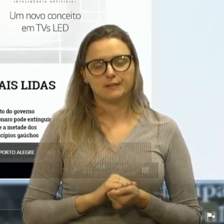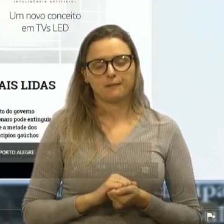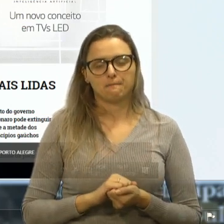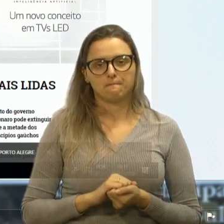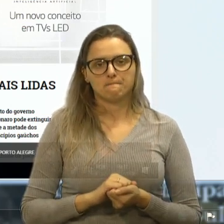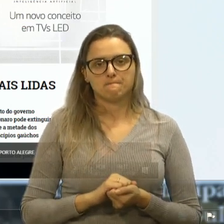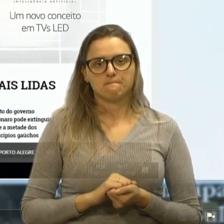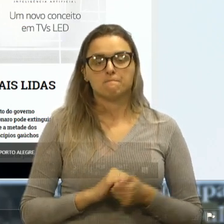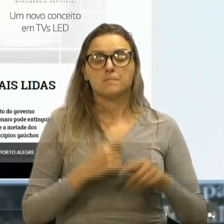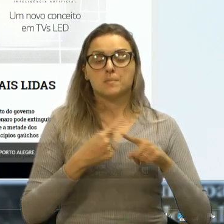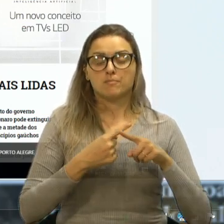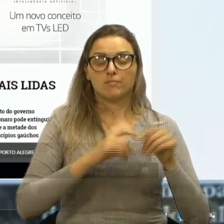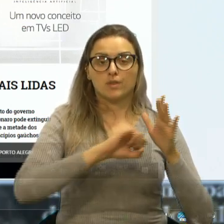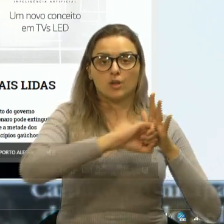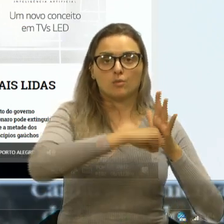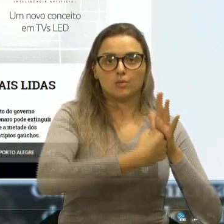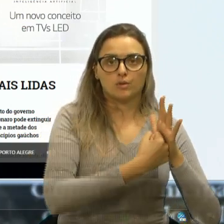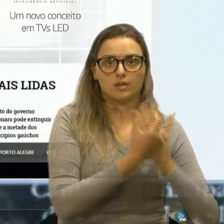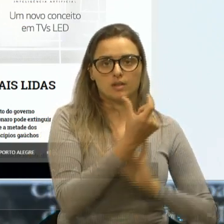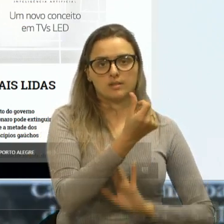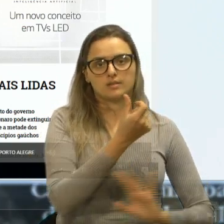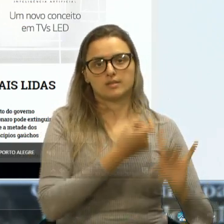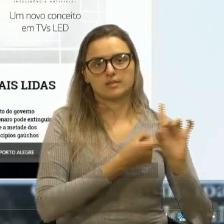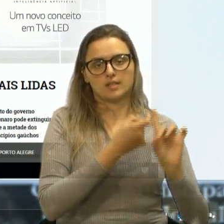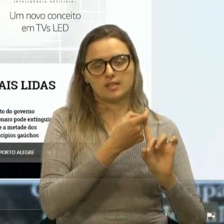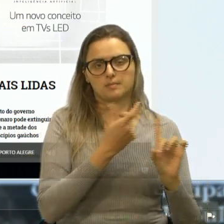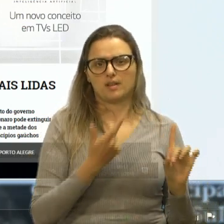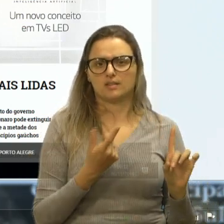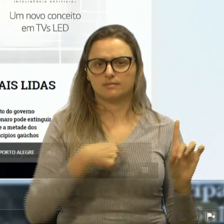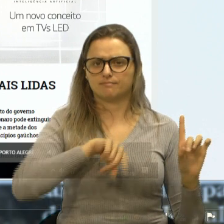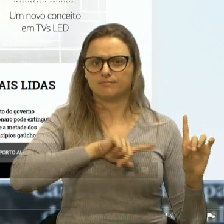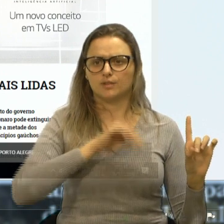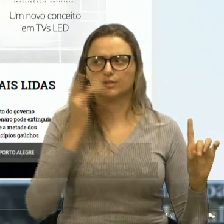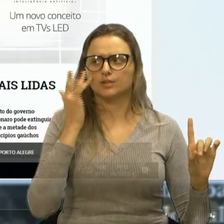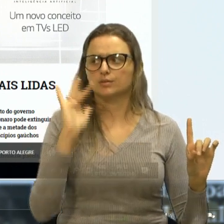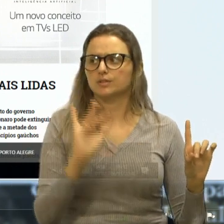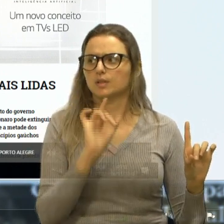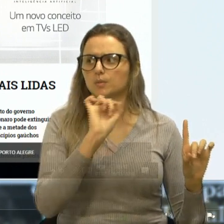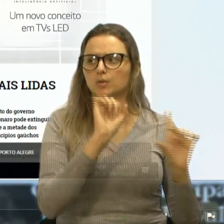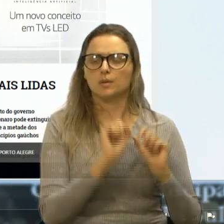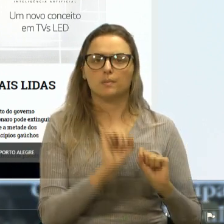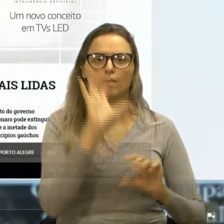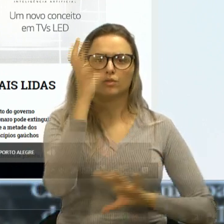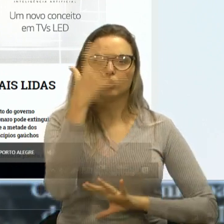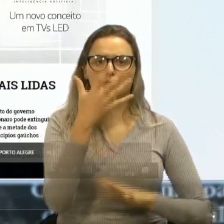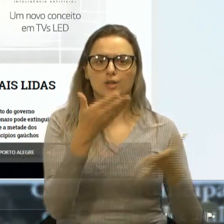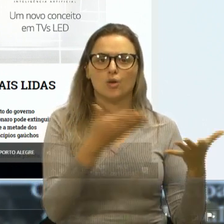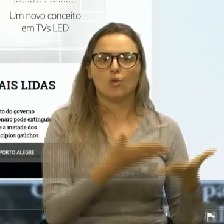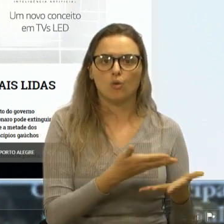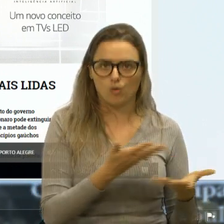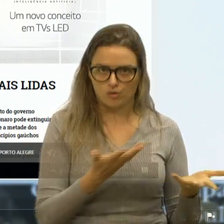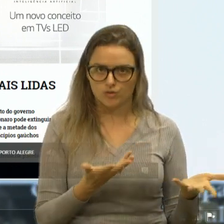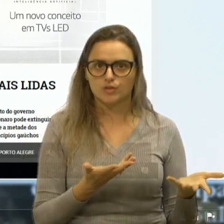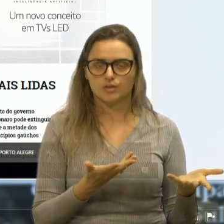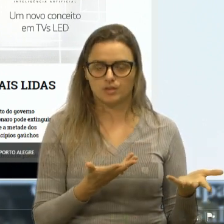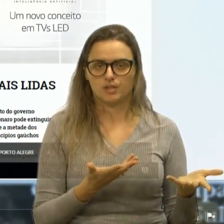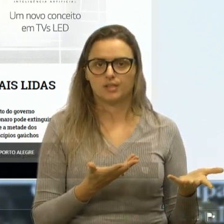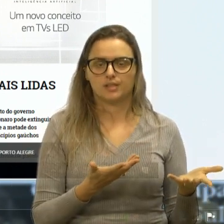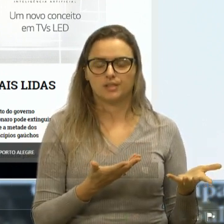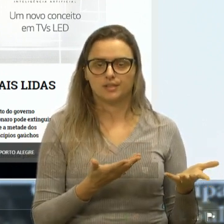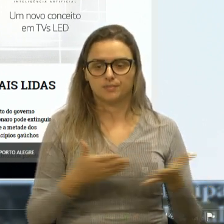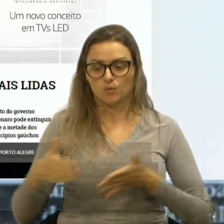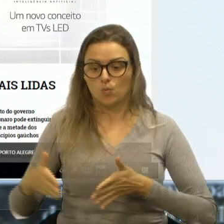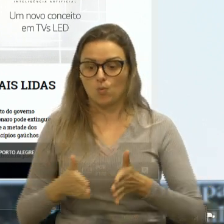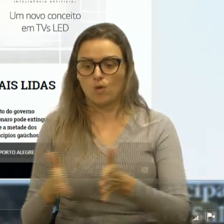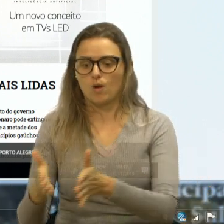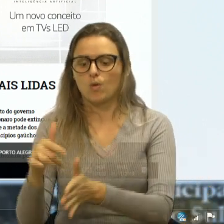Porque bloqueada seis meses ontem, e a gente não sabe o que pode acontecer hoje aqui com essa via do São Vendelino.